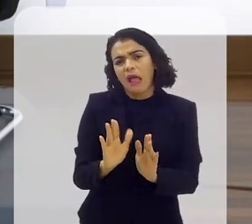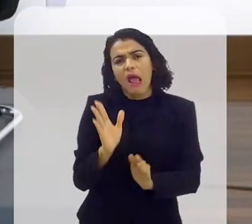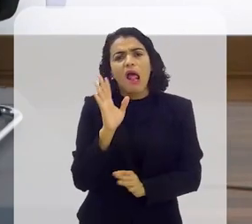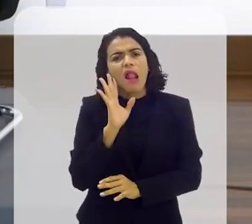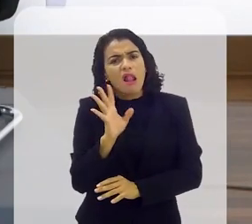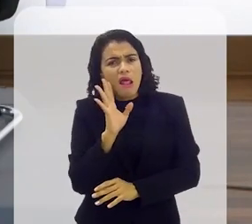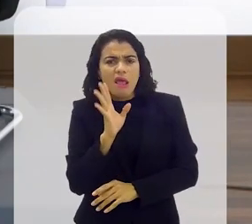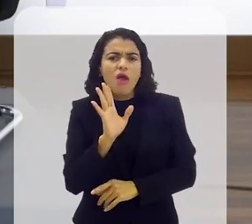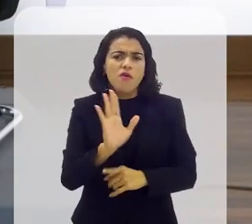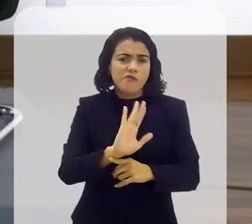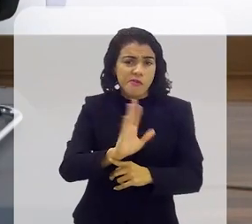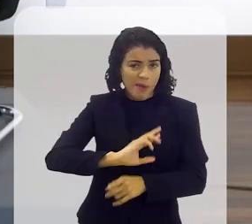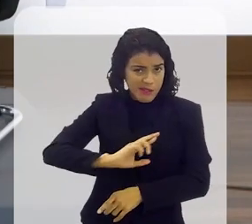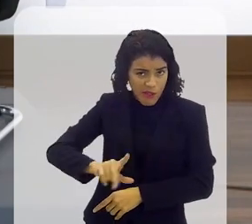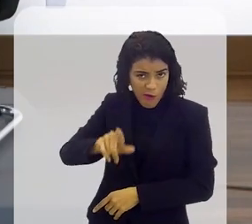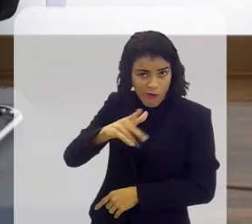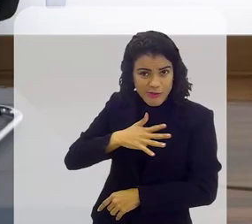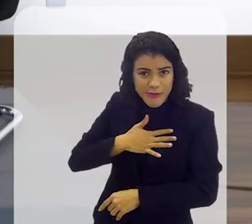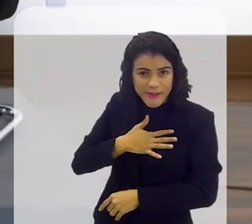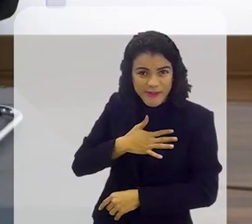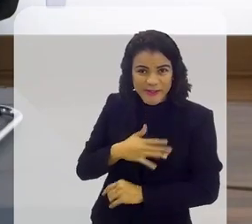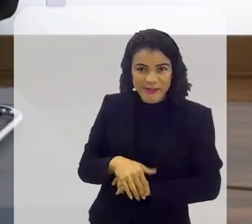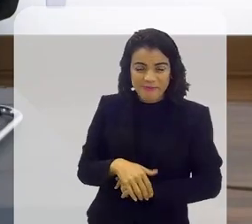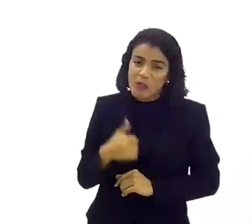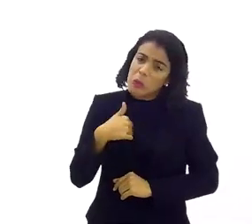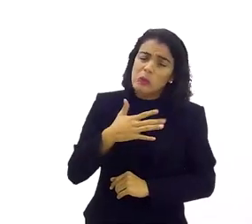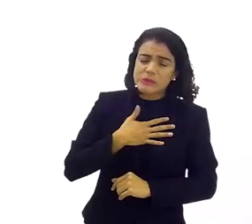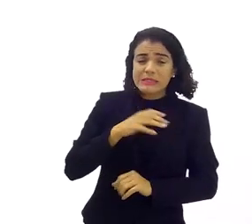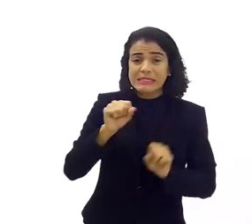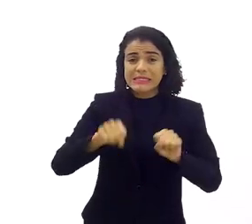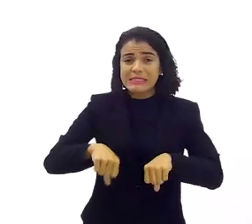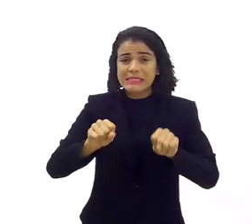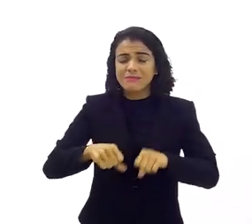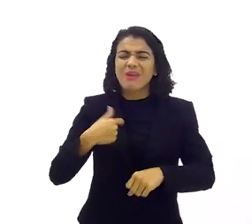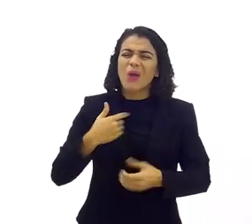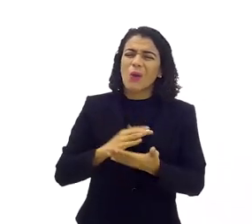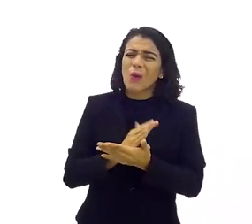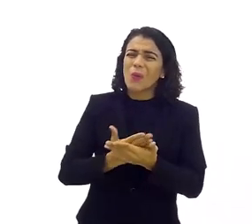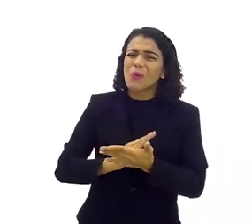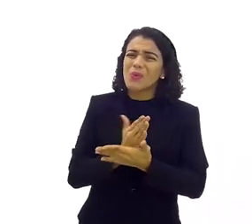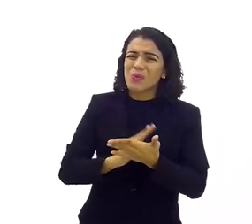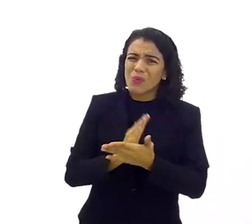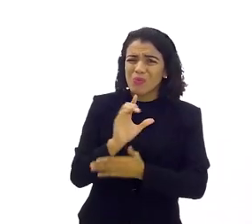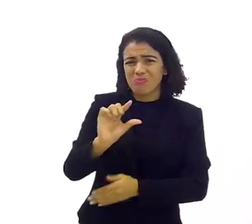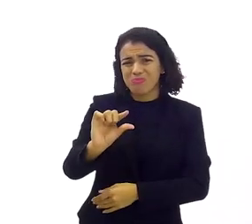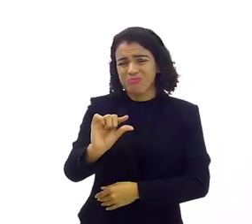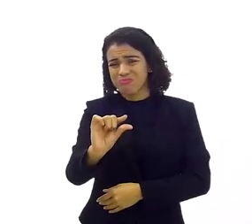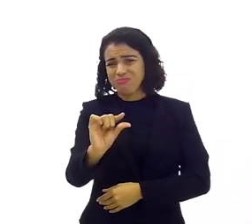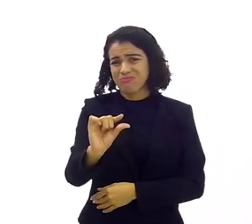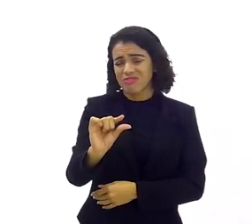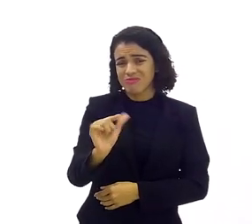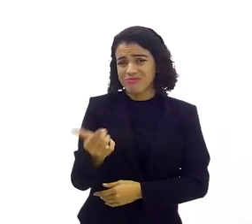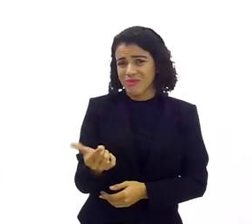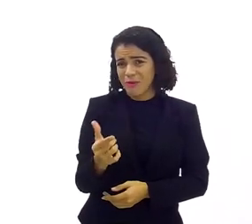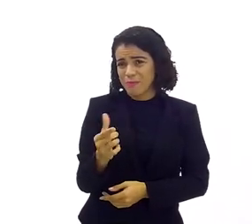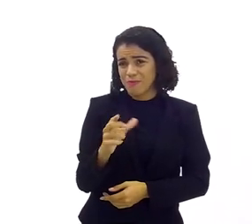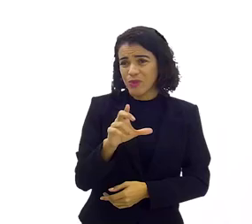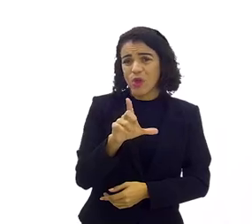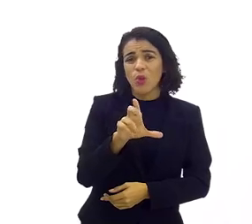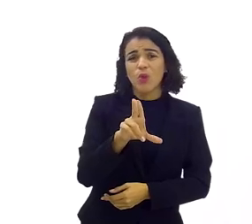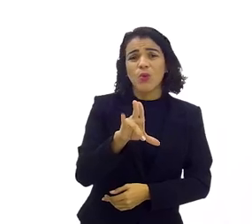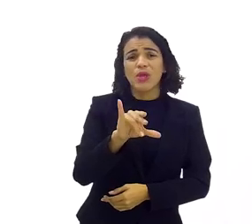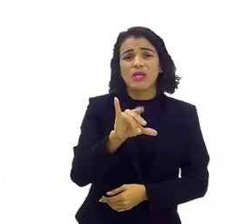fez é legal fazer um filme religioso gostou? eu gostei só me incomodou um pouco Luzia